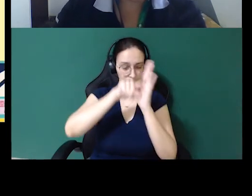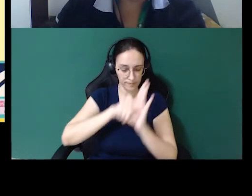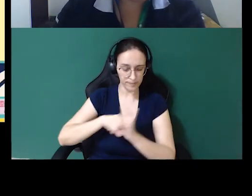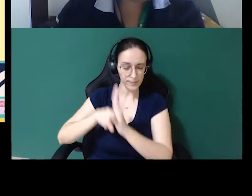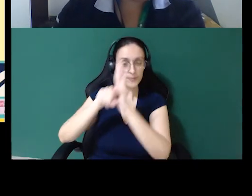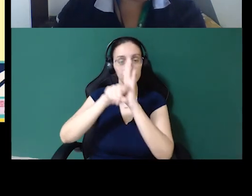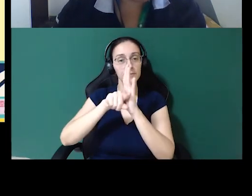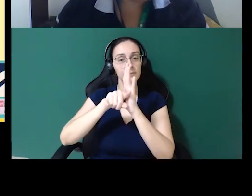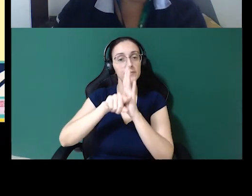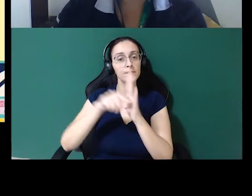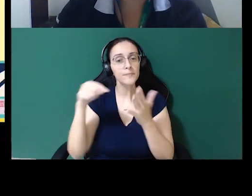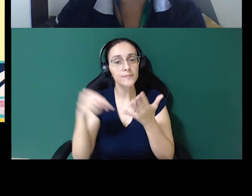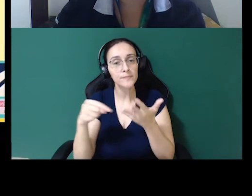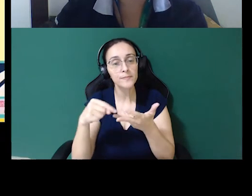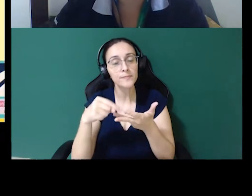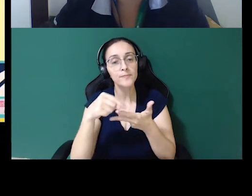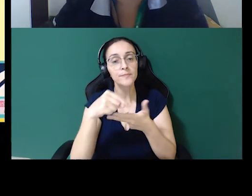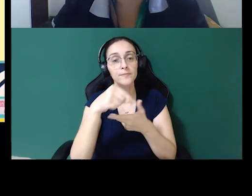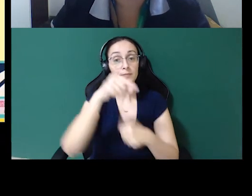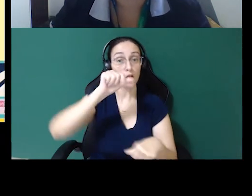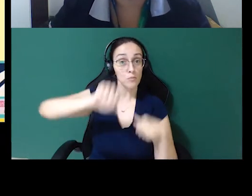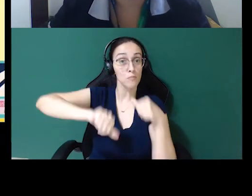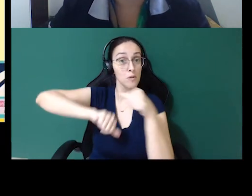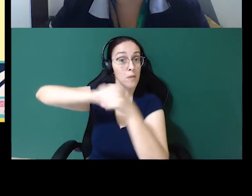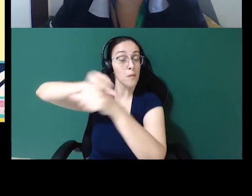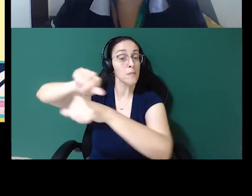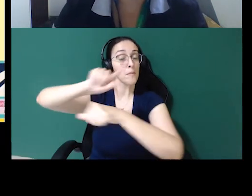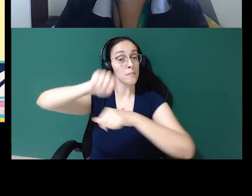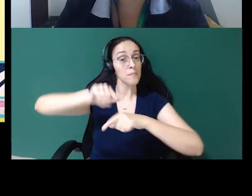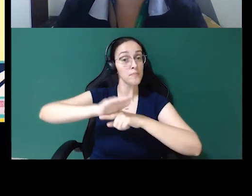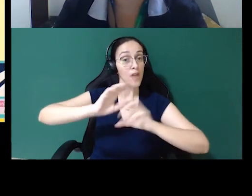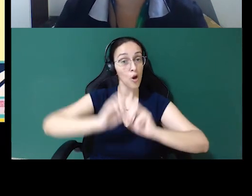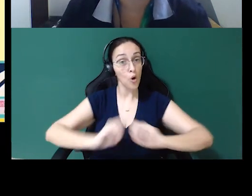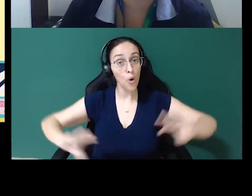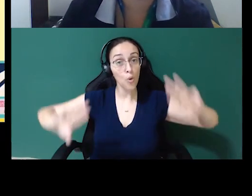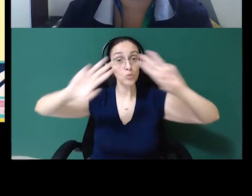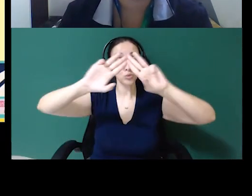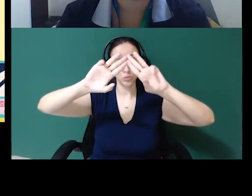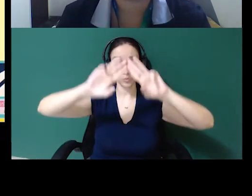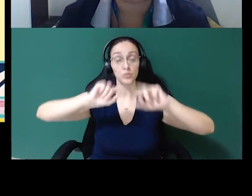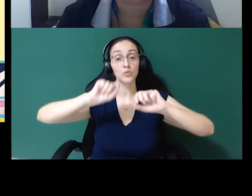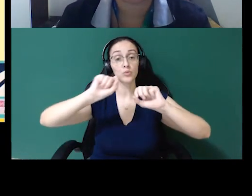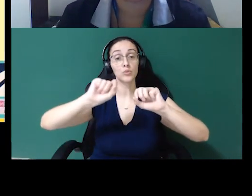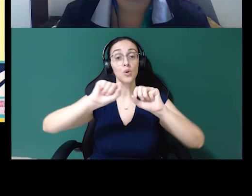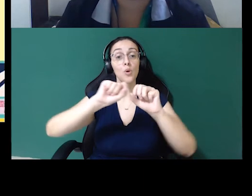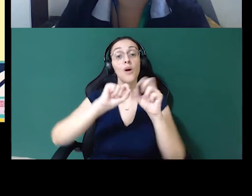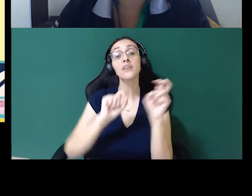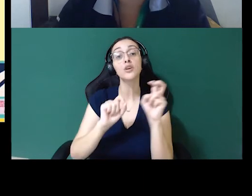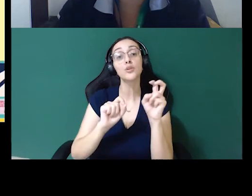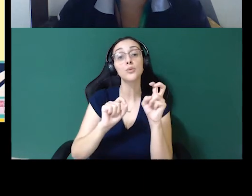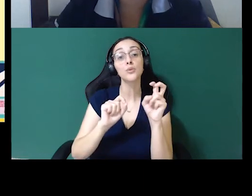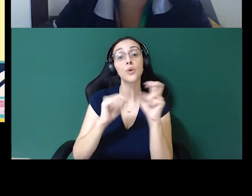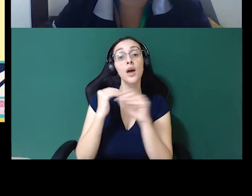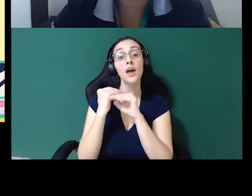dos pilares, né, de transformação da ONU, os princípios, o quinto pilar é o da